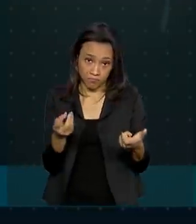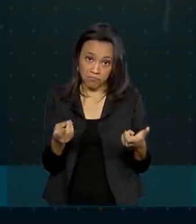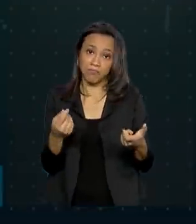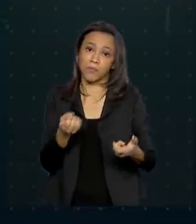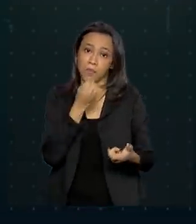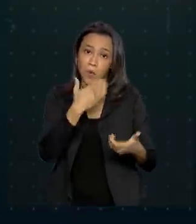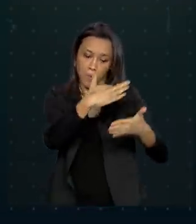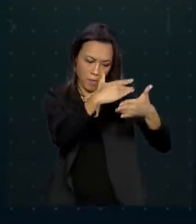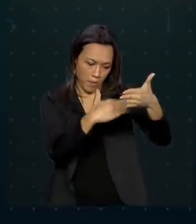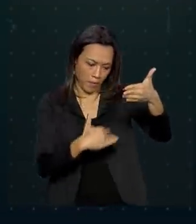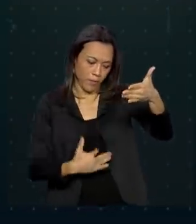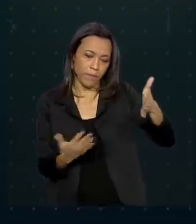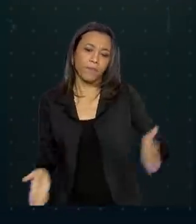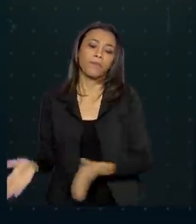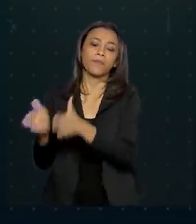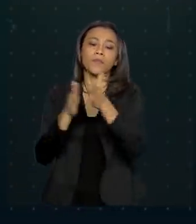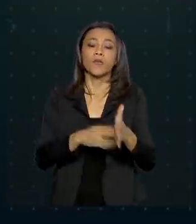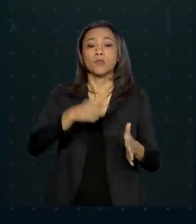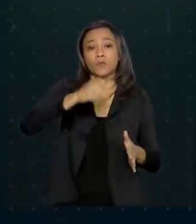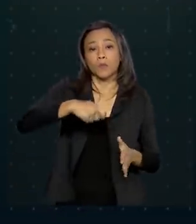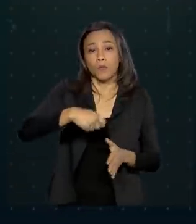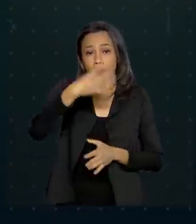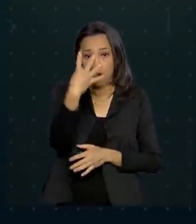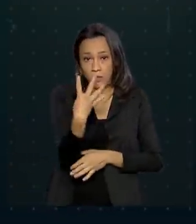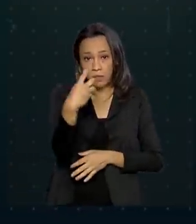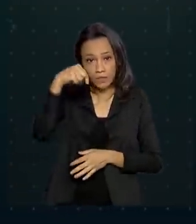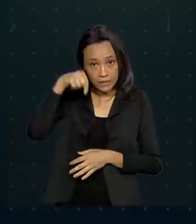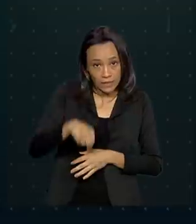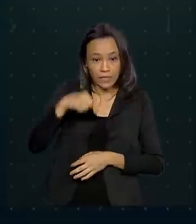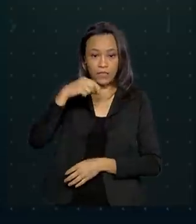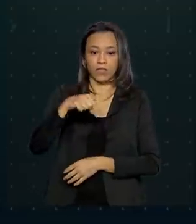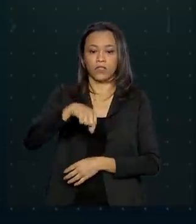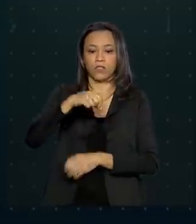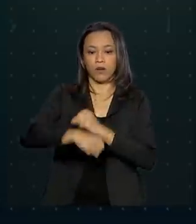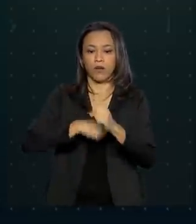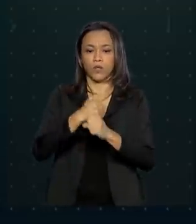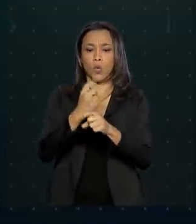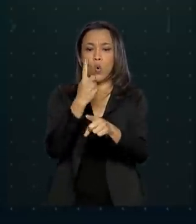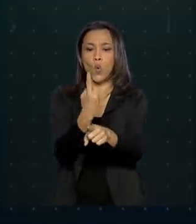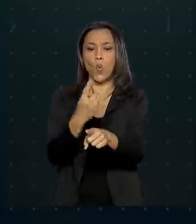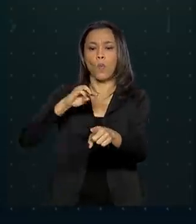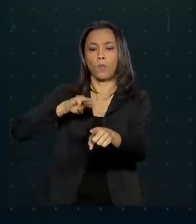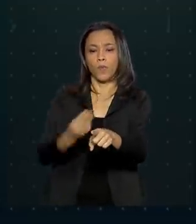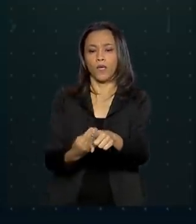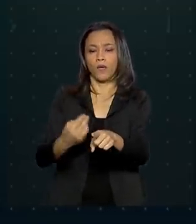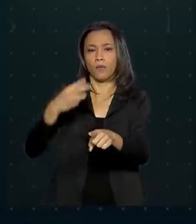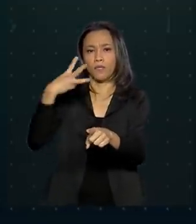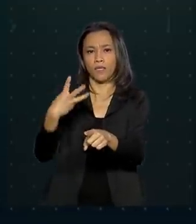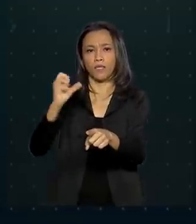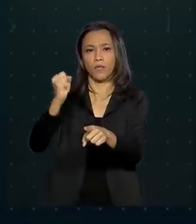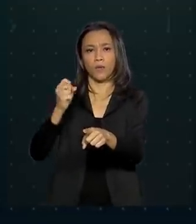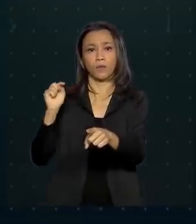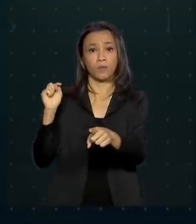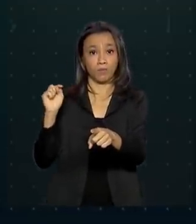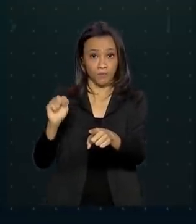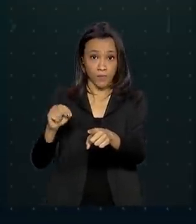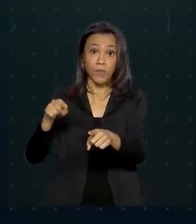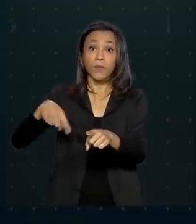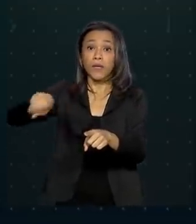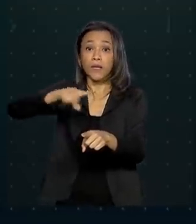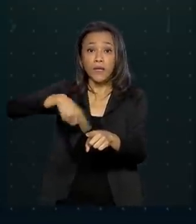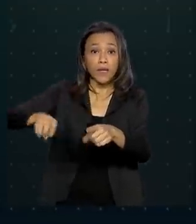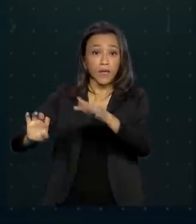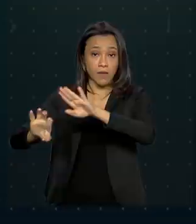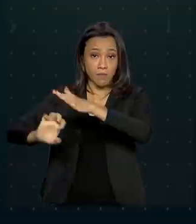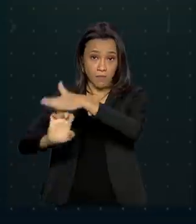primeiro quadrimestre deste ano, foram abertas 1 milhão e 38 mil empresas. O que representa